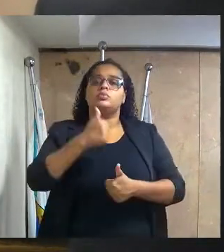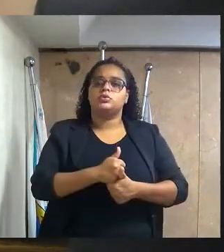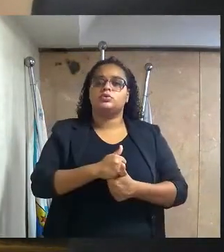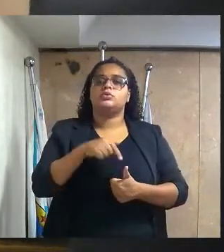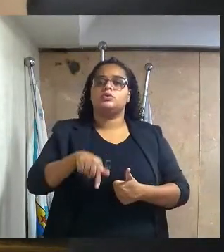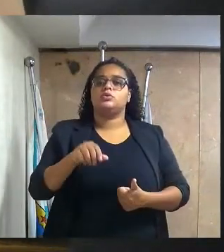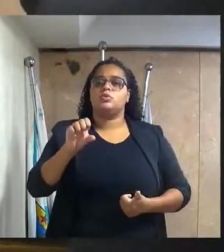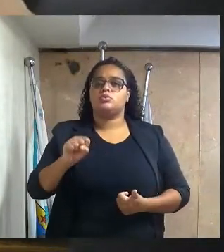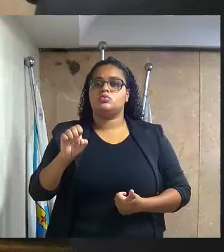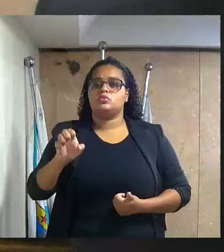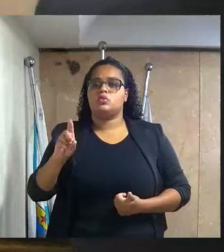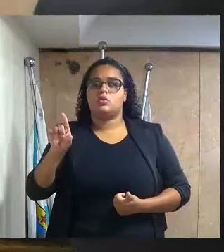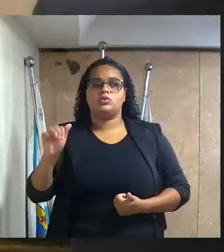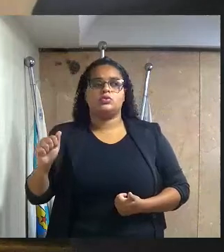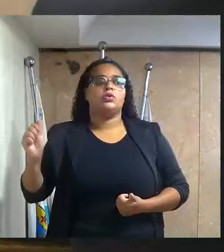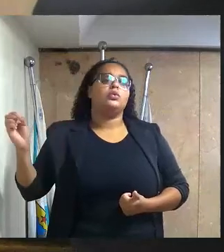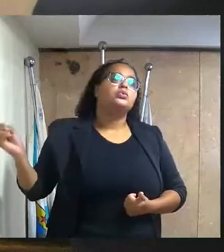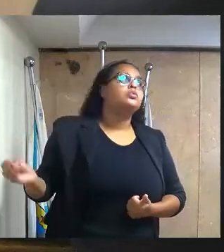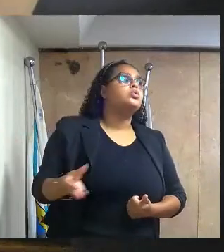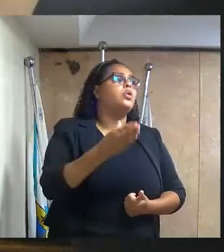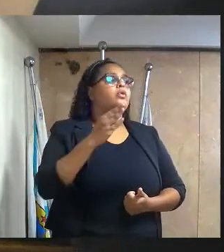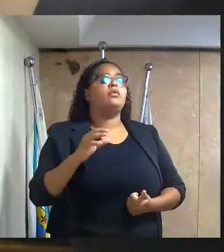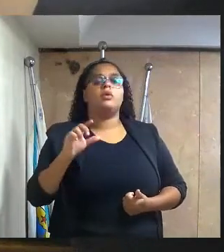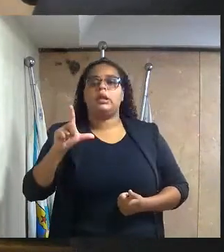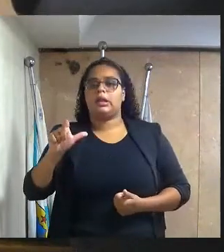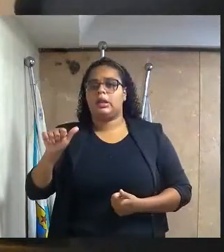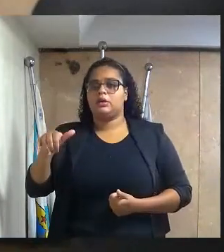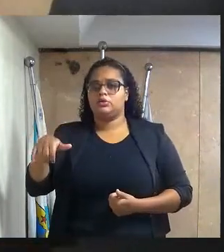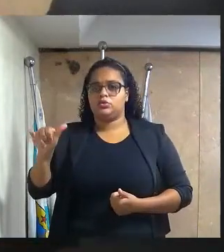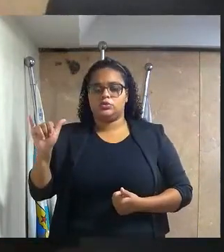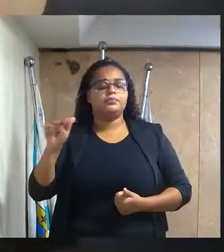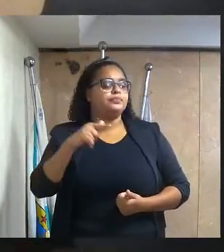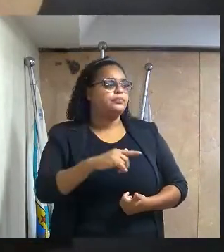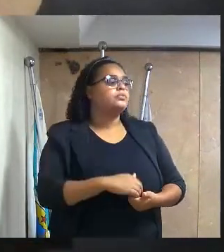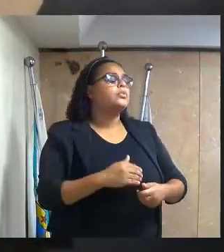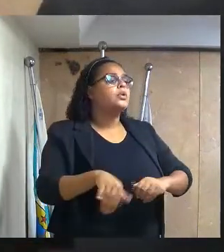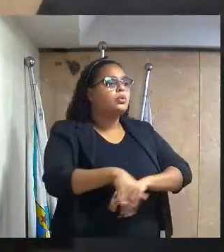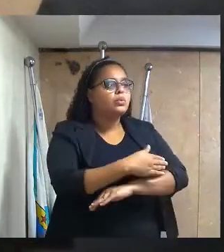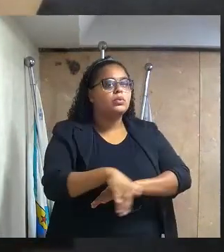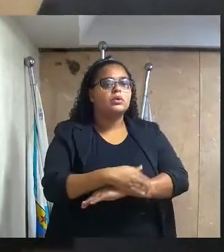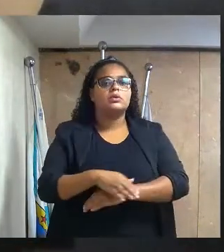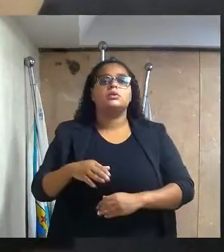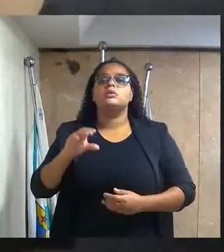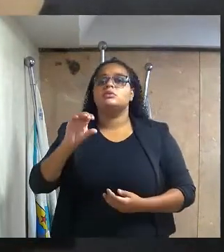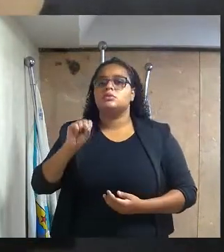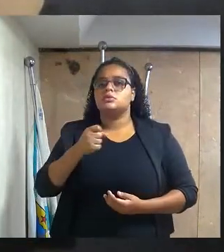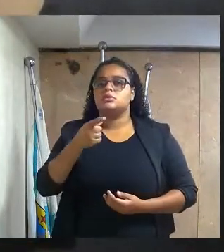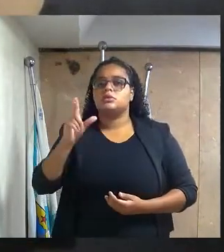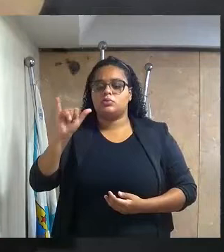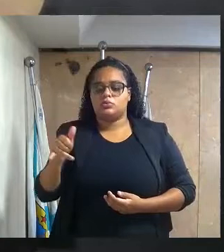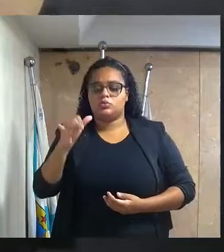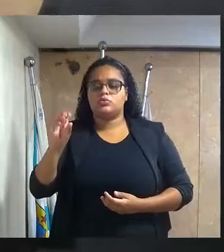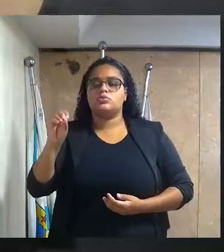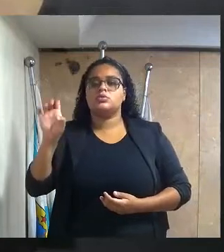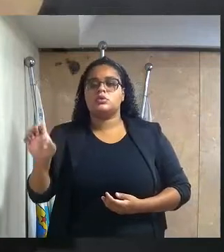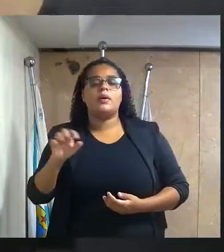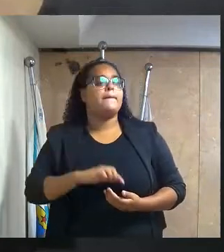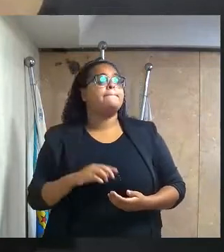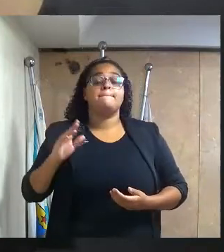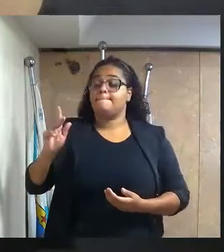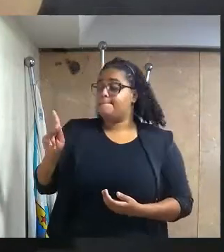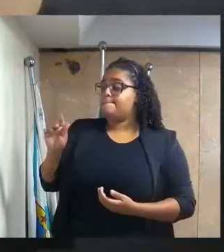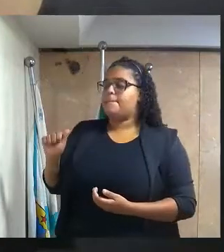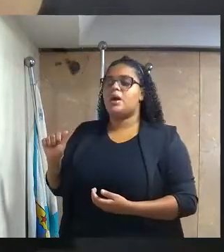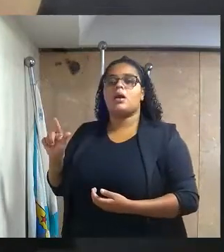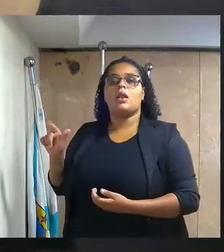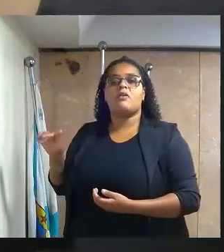lâmpadas de vapor de sódio pelo sistema de iluminação com a lâmpada de LED, ao longo da rua São José, bairro Parque Lafayette, primeiro